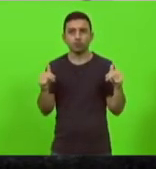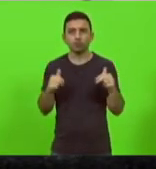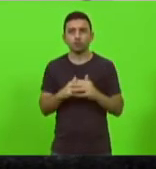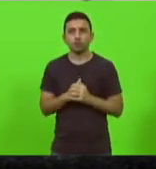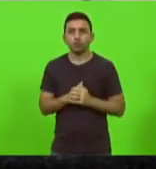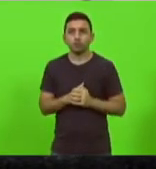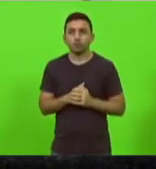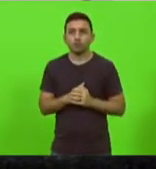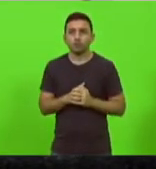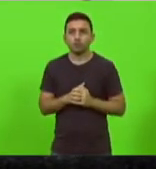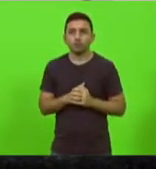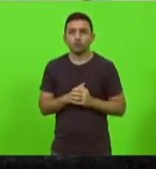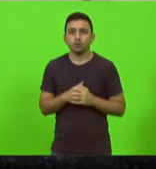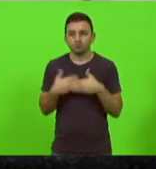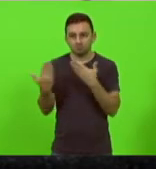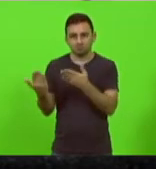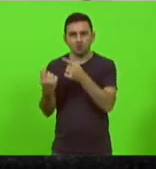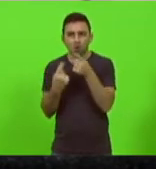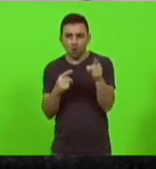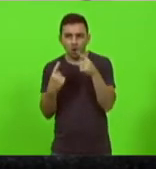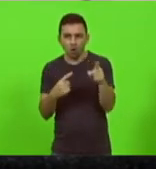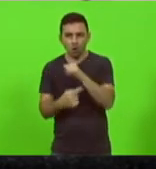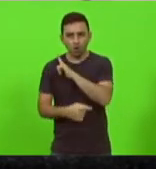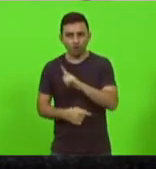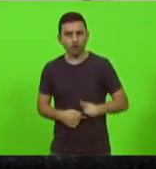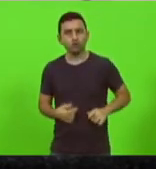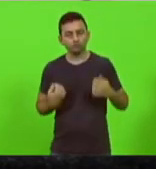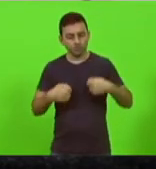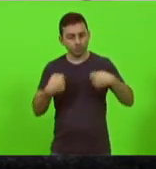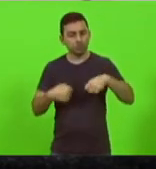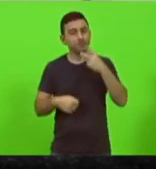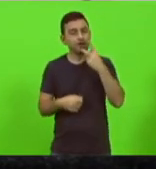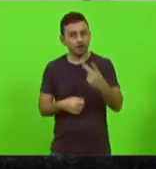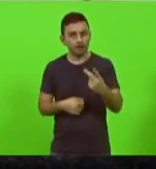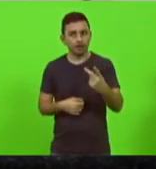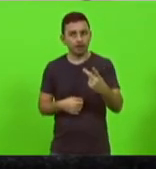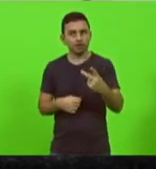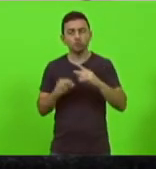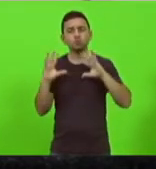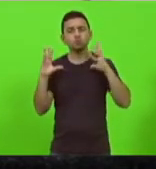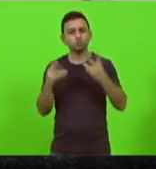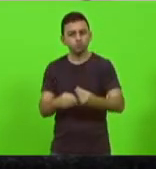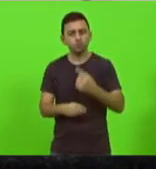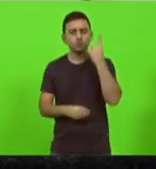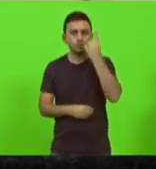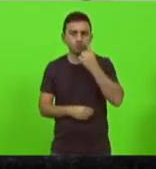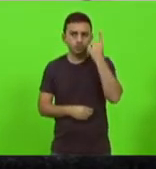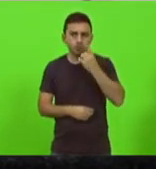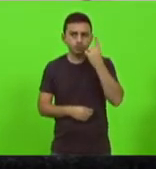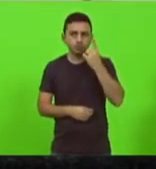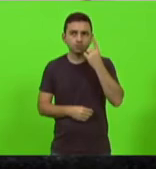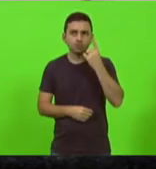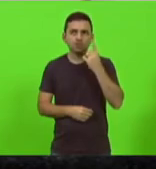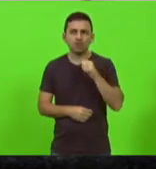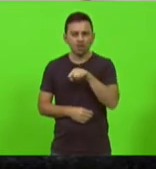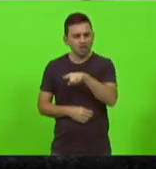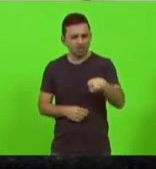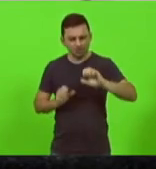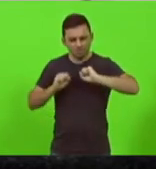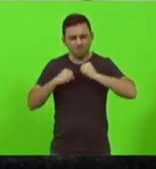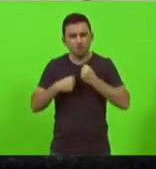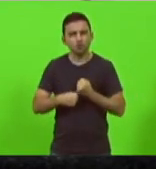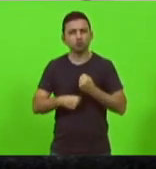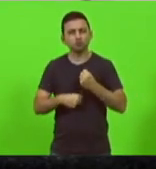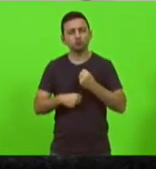agrediu o governo o governo que se manifesta agora os deputados tem sido muito zelosos